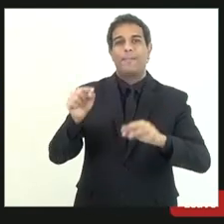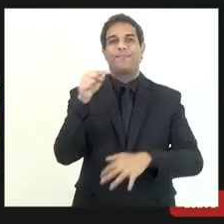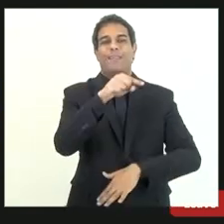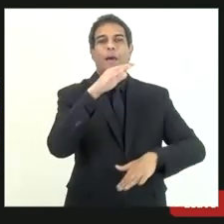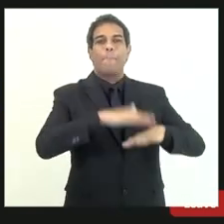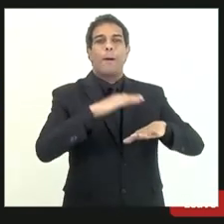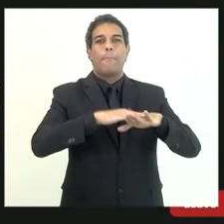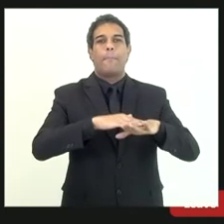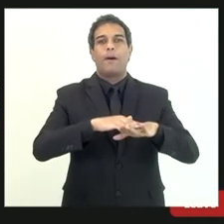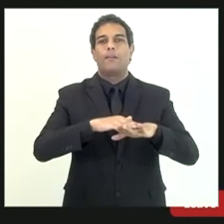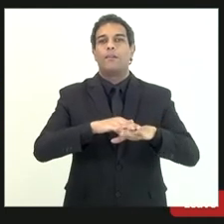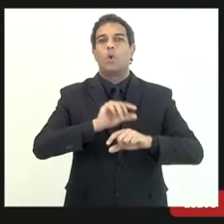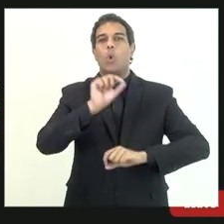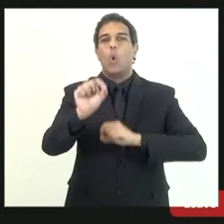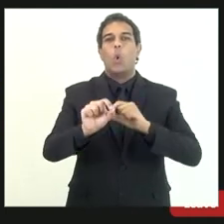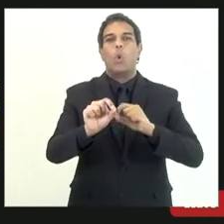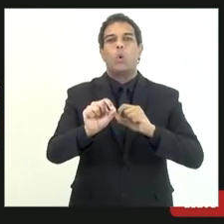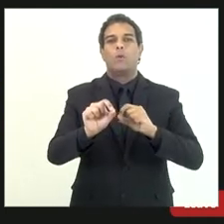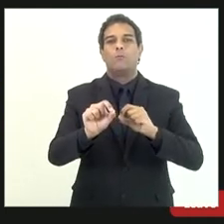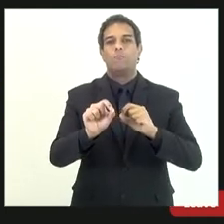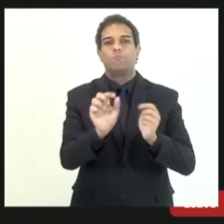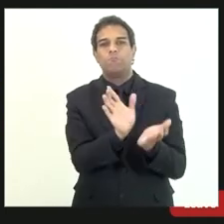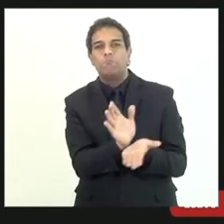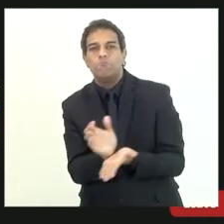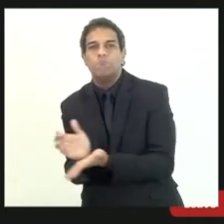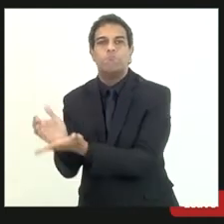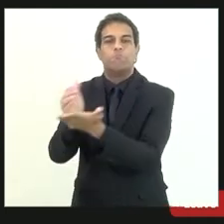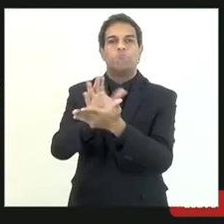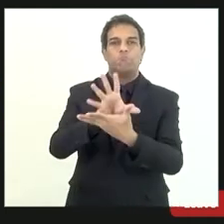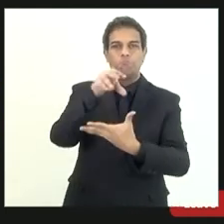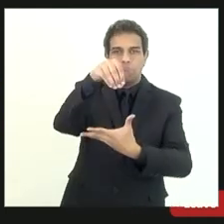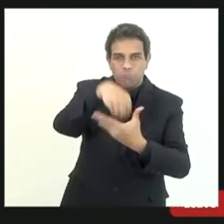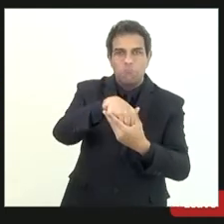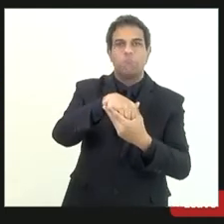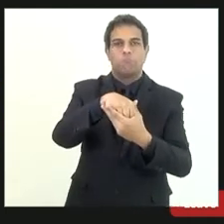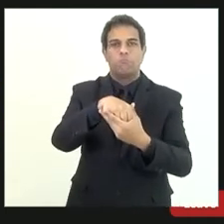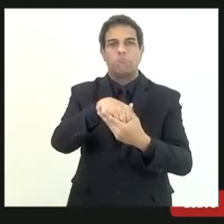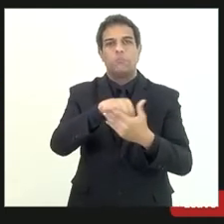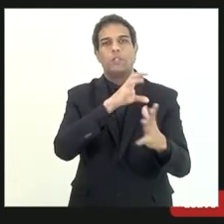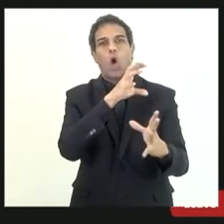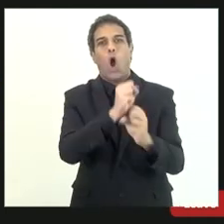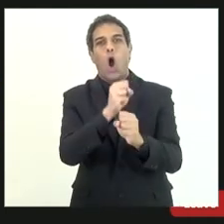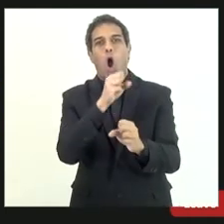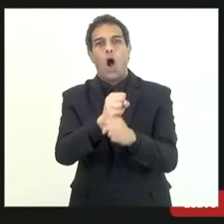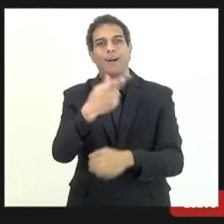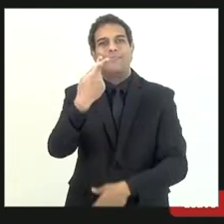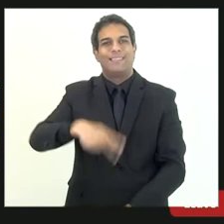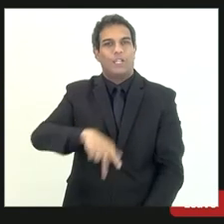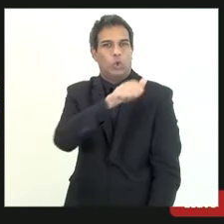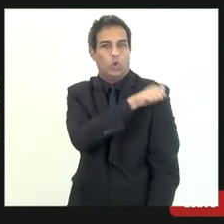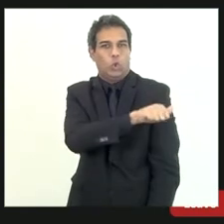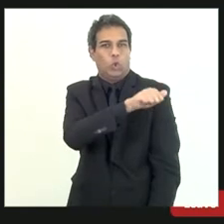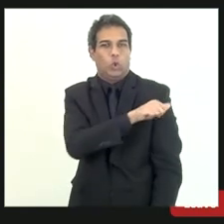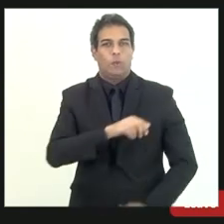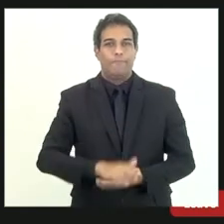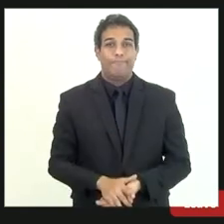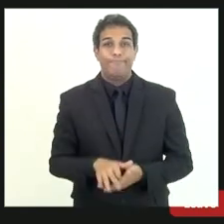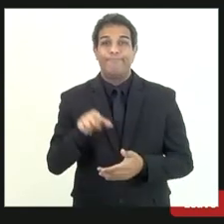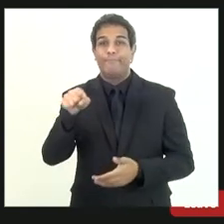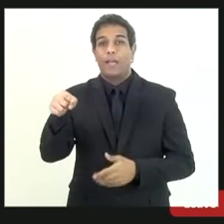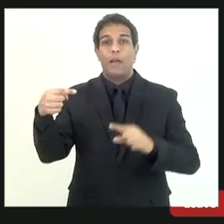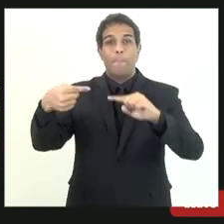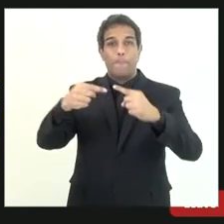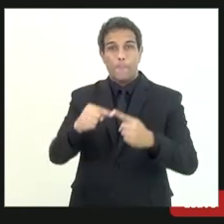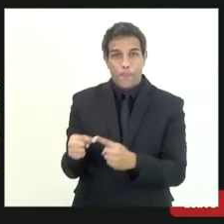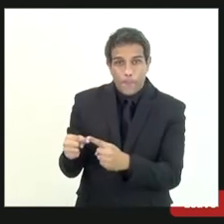adequadas em relação a parte estritamente contábil já que elas dialogam